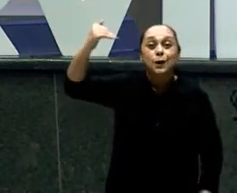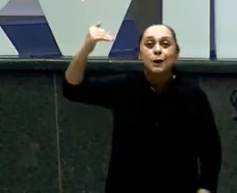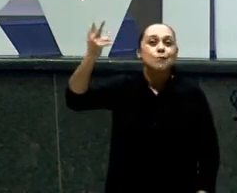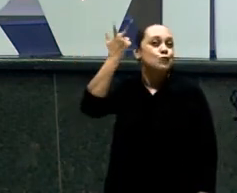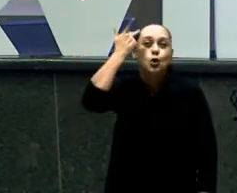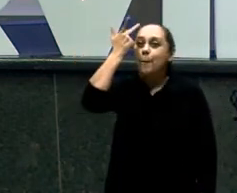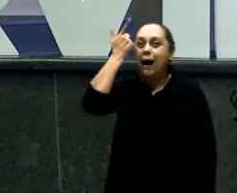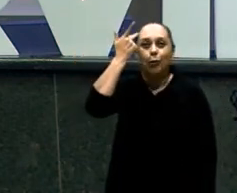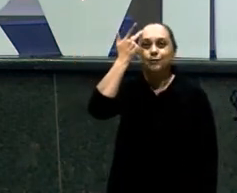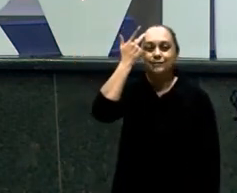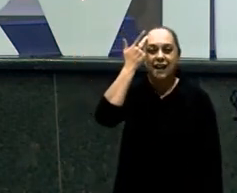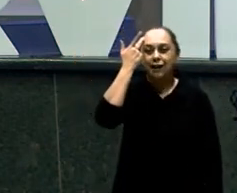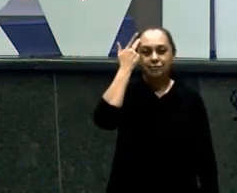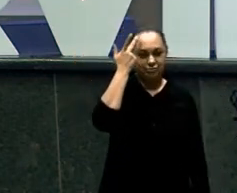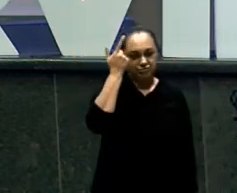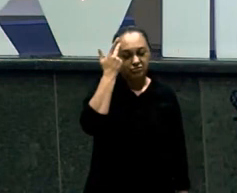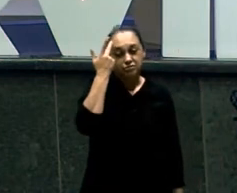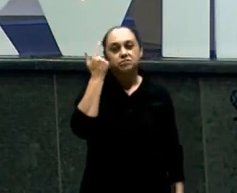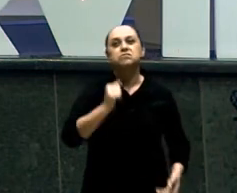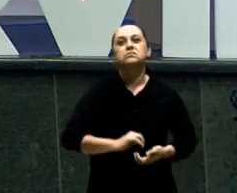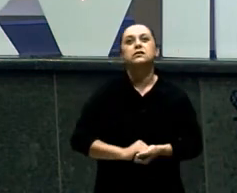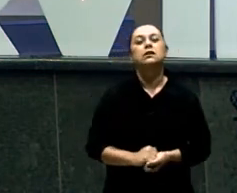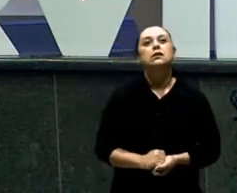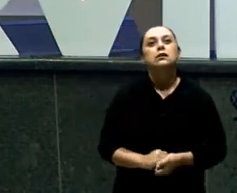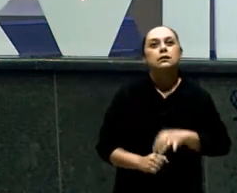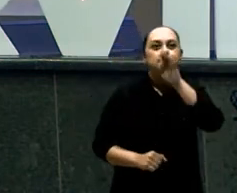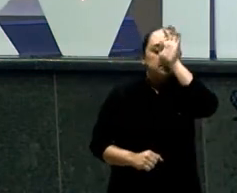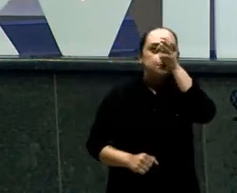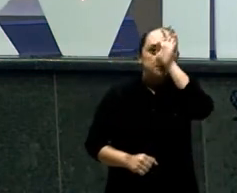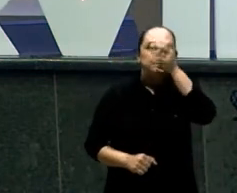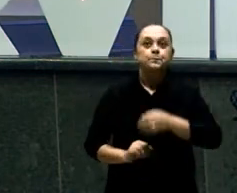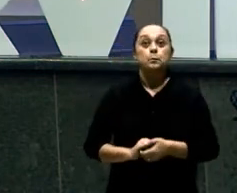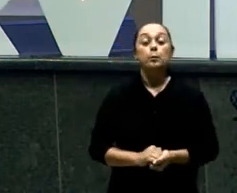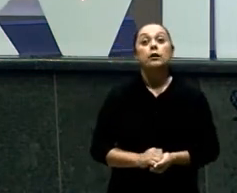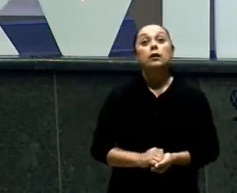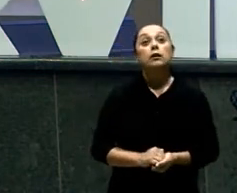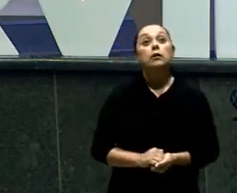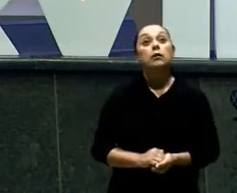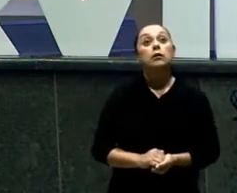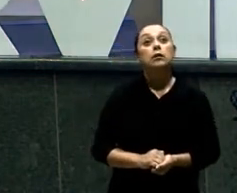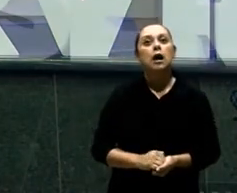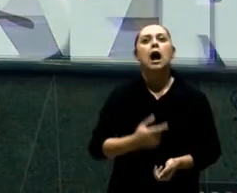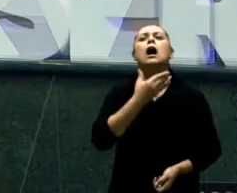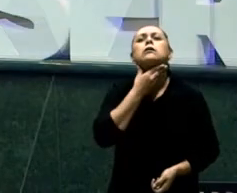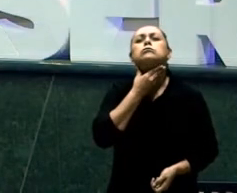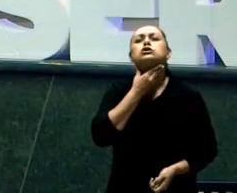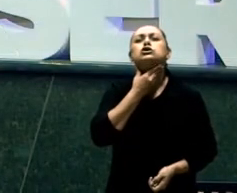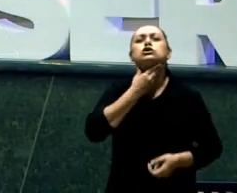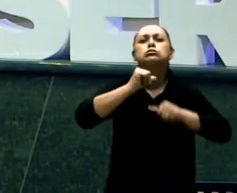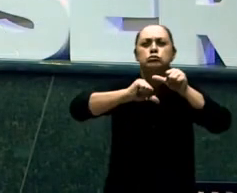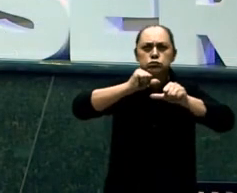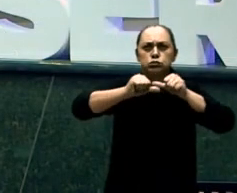Crescendo Só que tem uma coisa Na voz Você consegue Enganar Todo mundo Você muda de